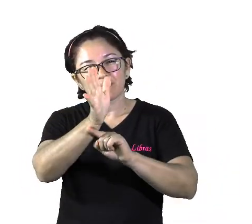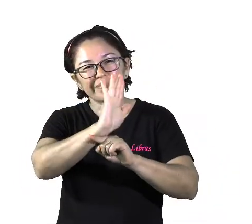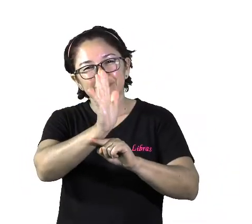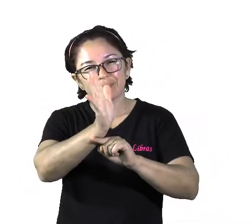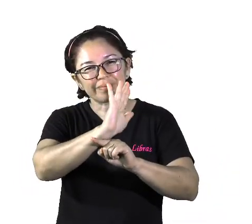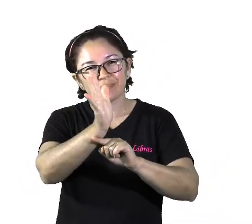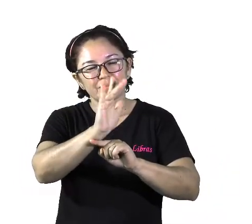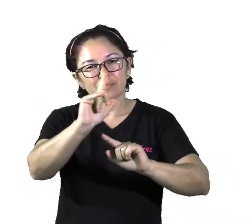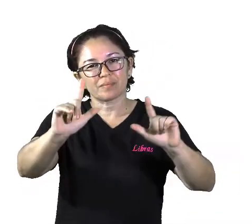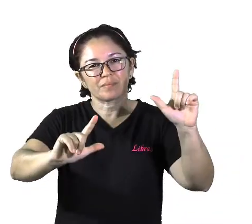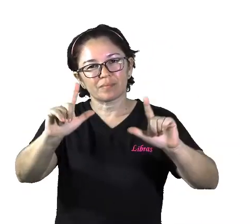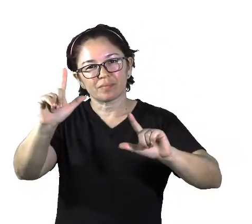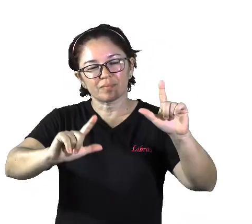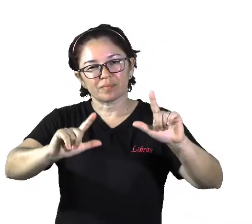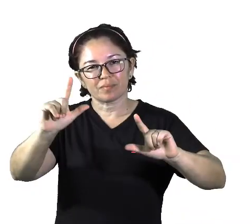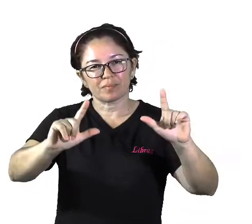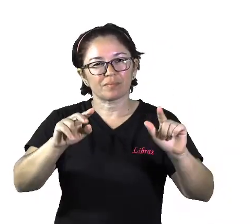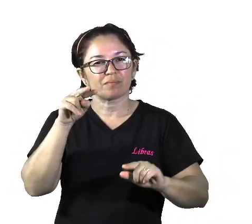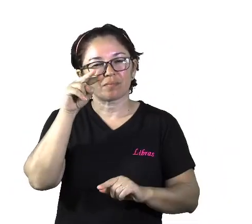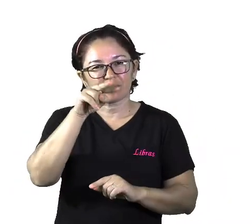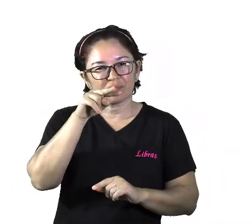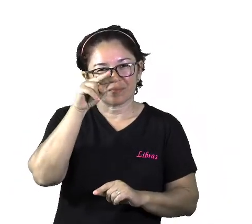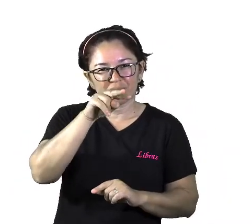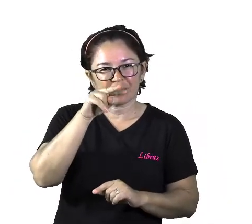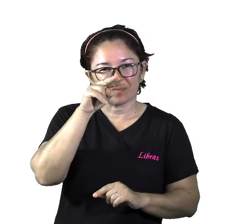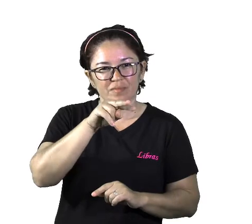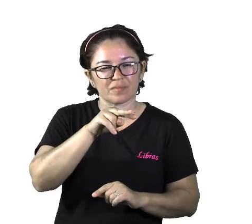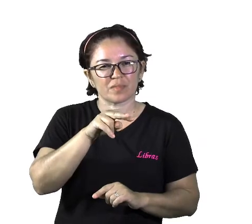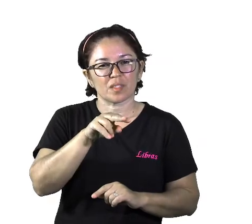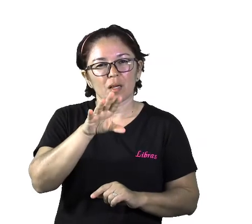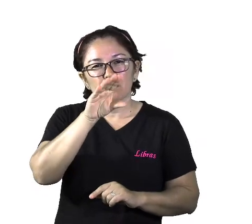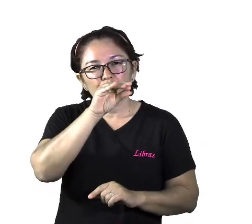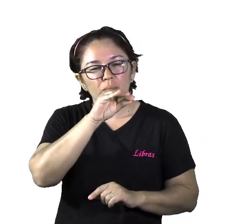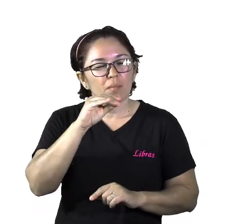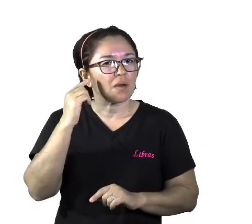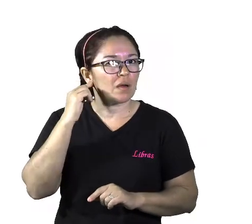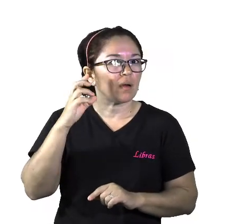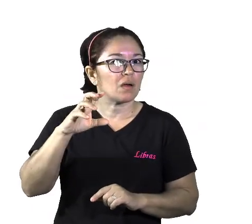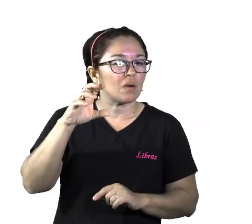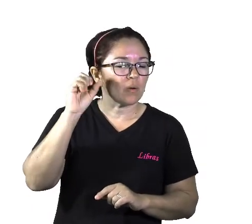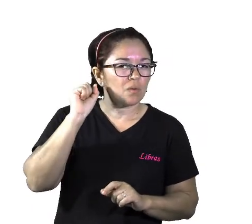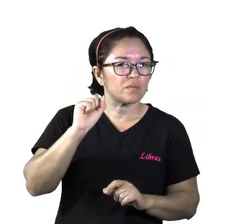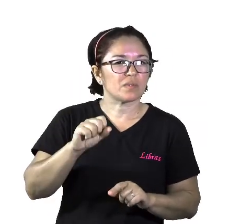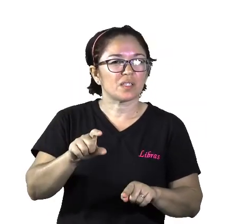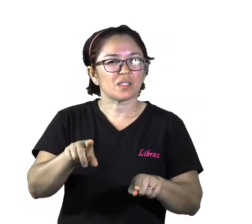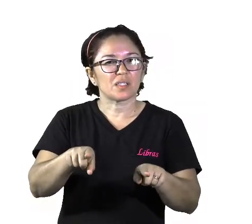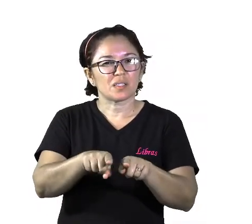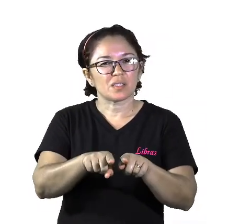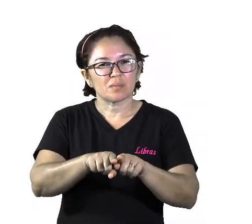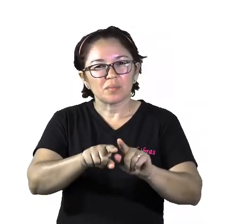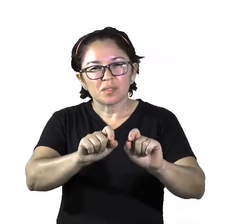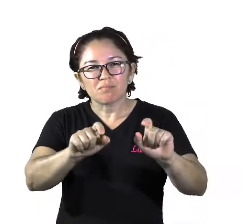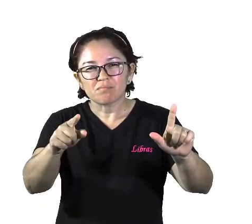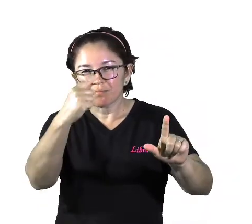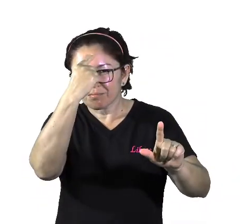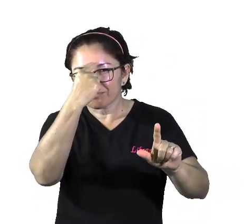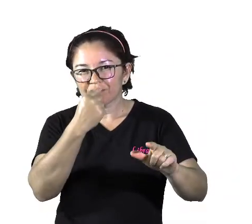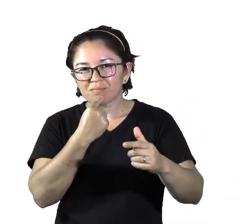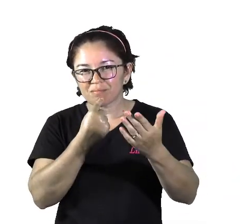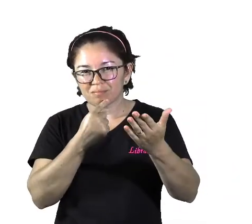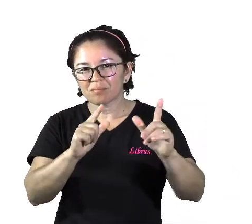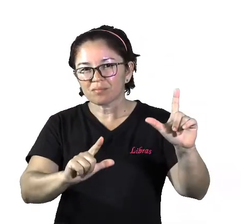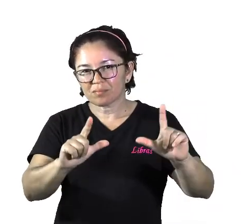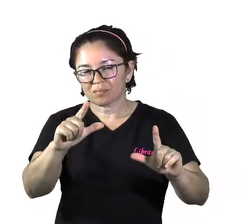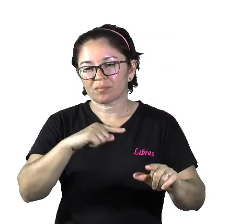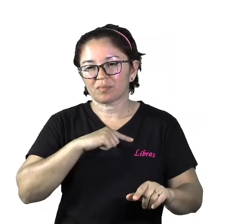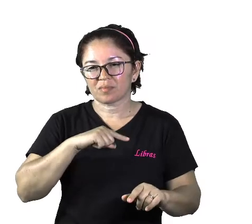tanto os áudios, a gente pode ouvir e também a gente tem imagens, né? As multimídias,